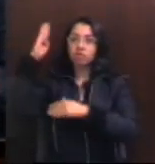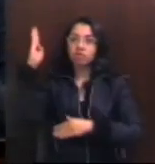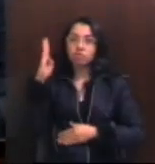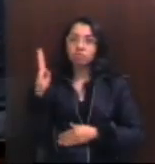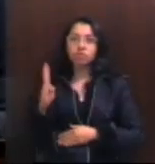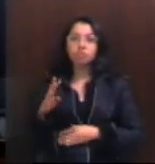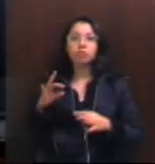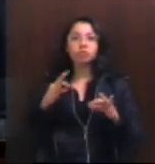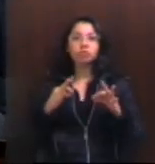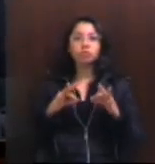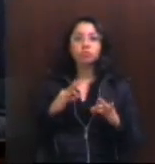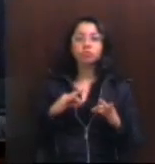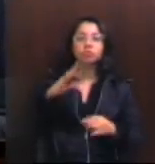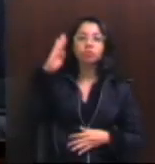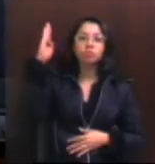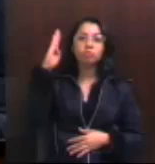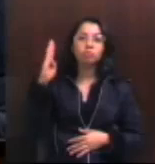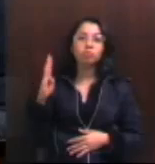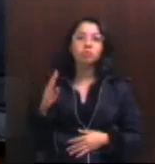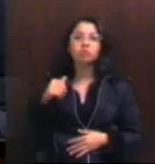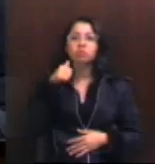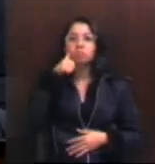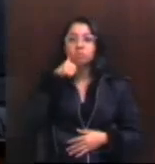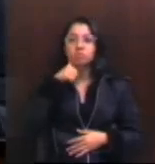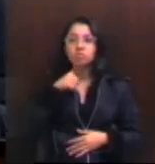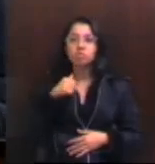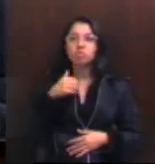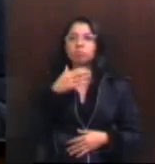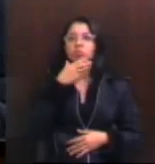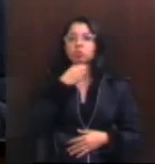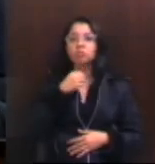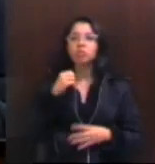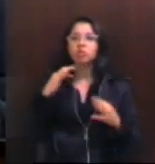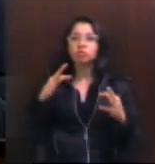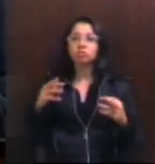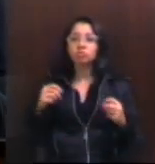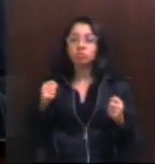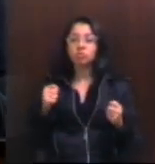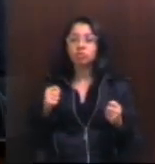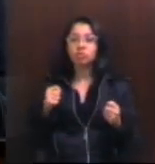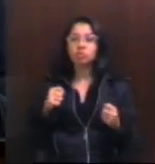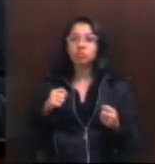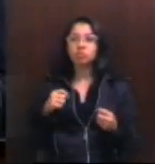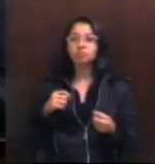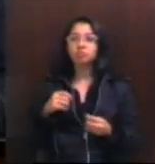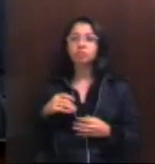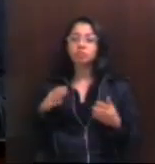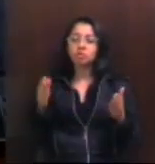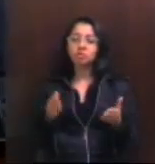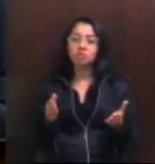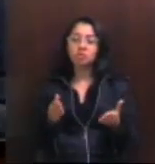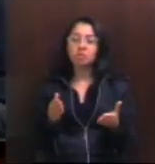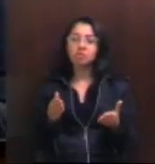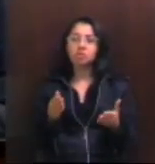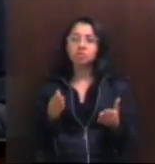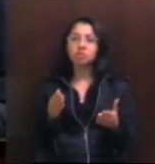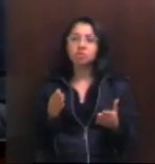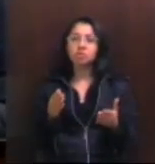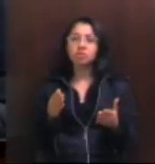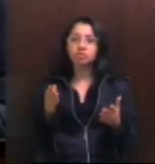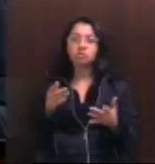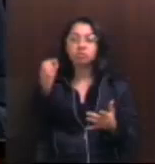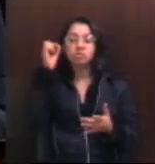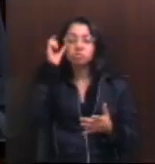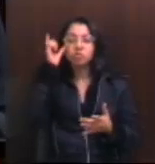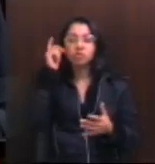para todas e para todos. E eu procurava hoje pela manhã alguma poesia e algo que